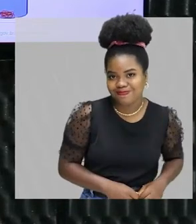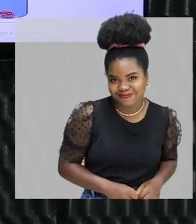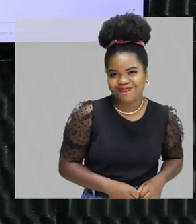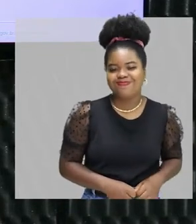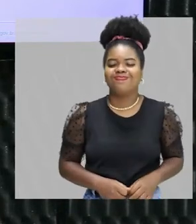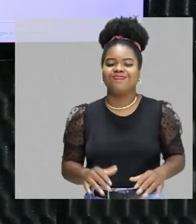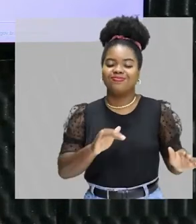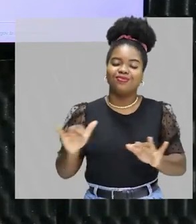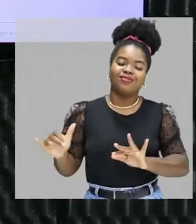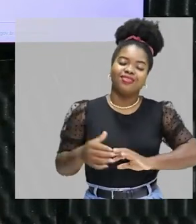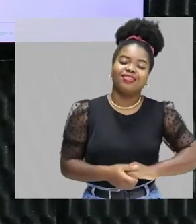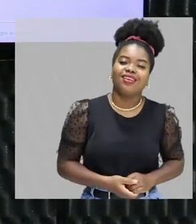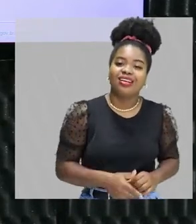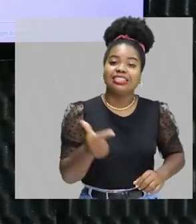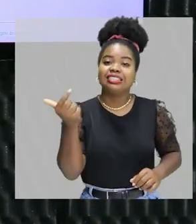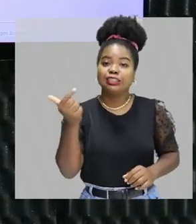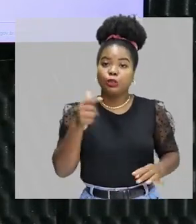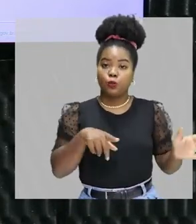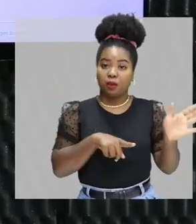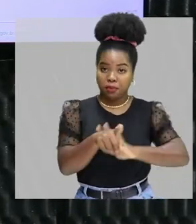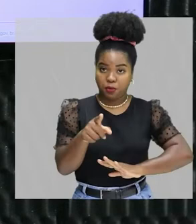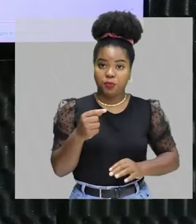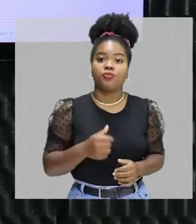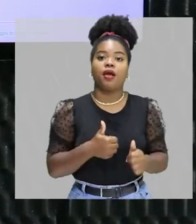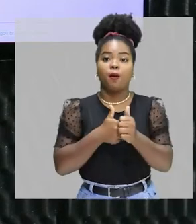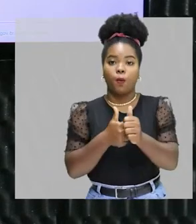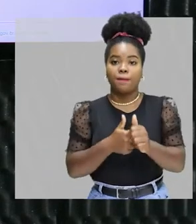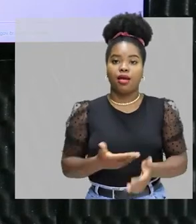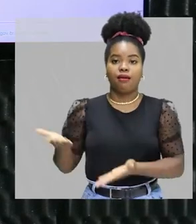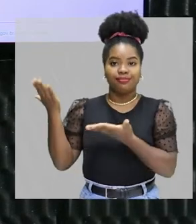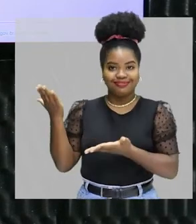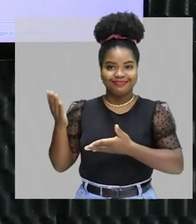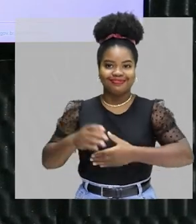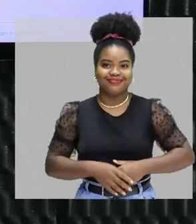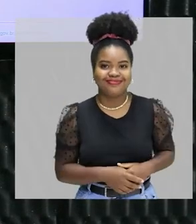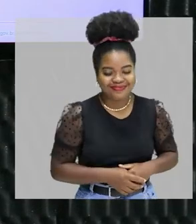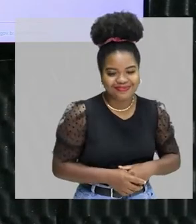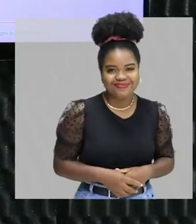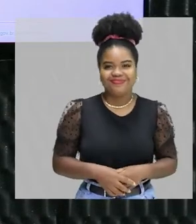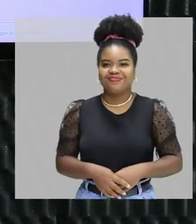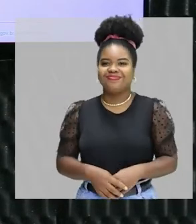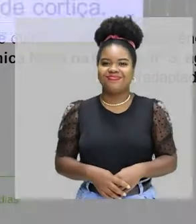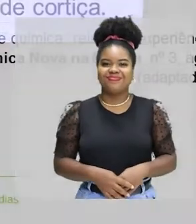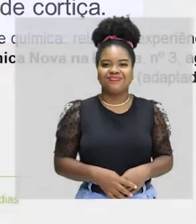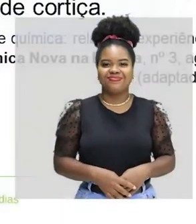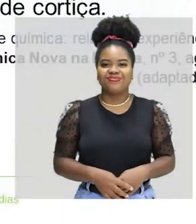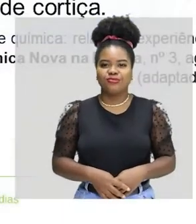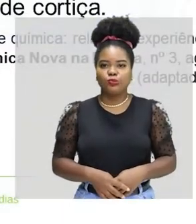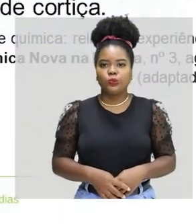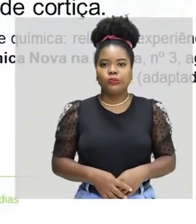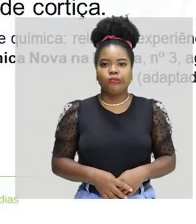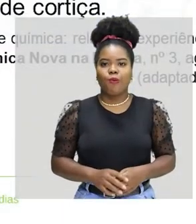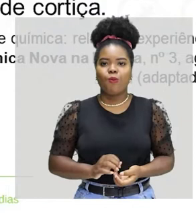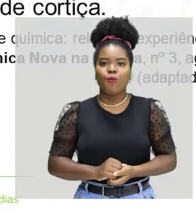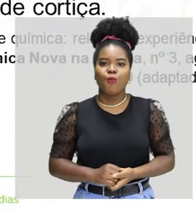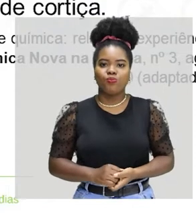Beleza! Então, para uma próxima questão. Enem 2021, olha só. Para preparar